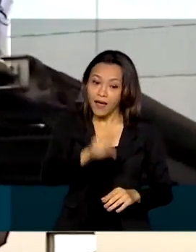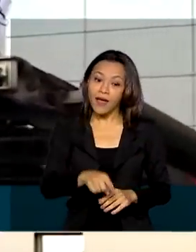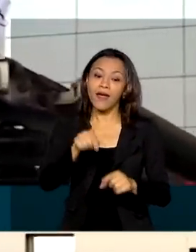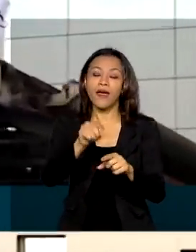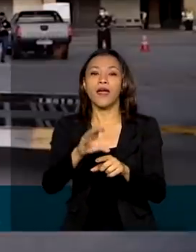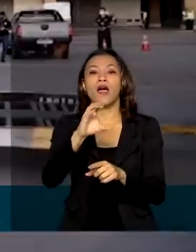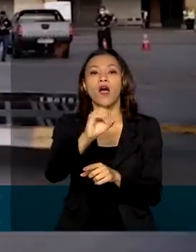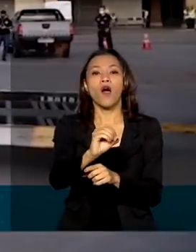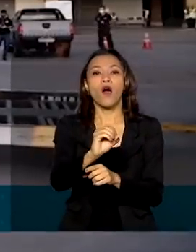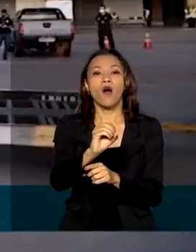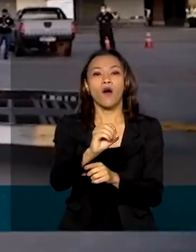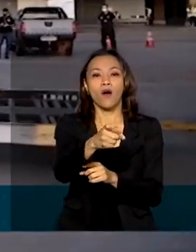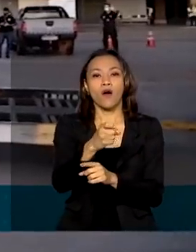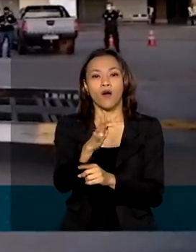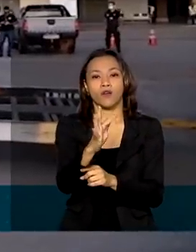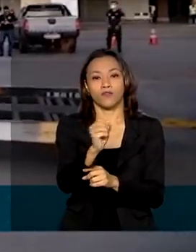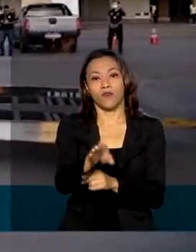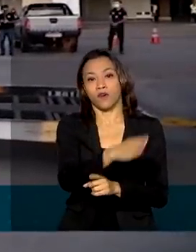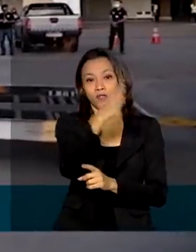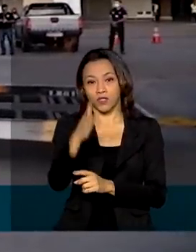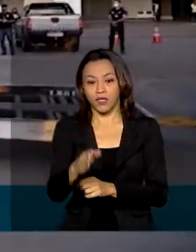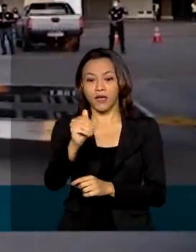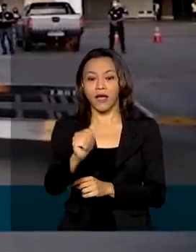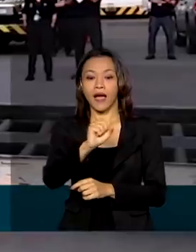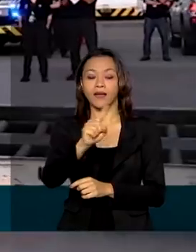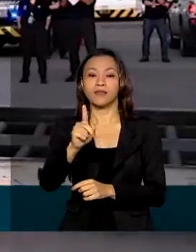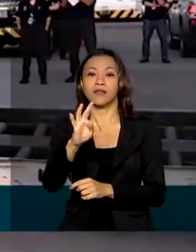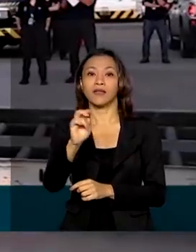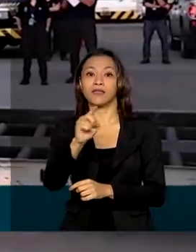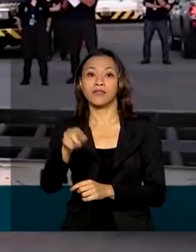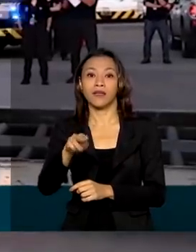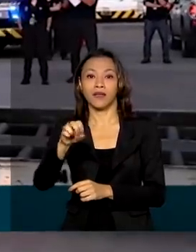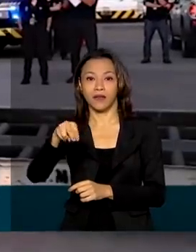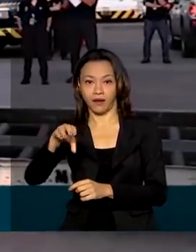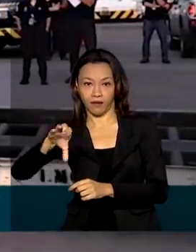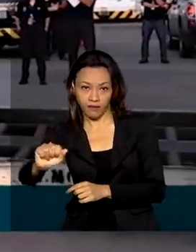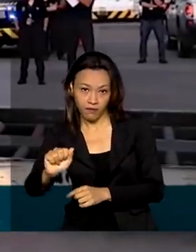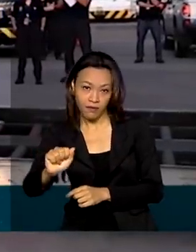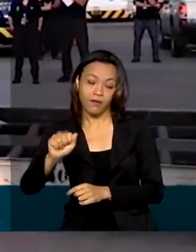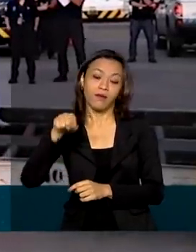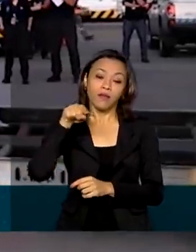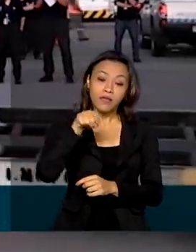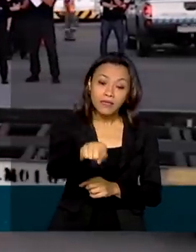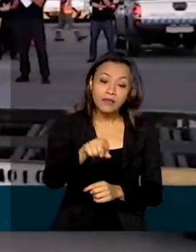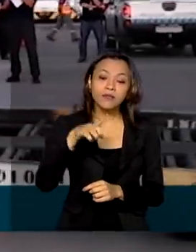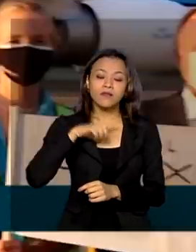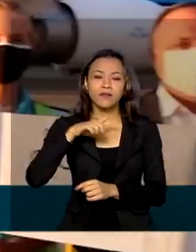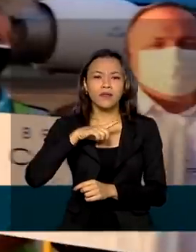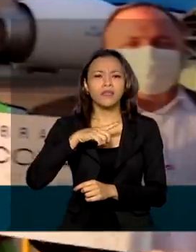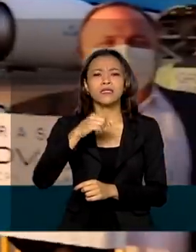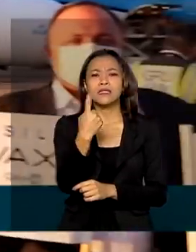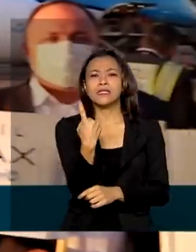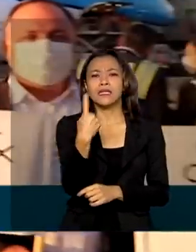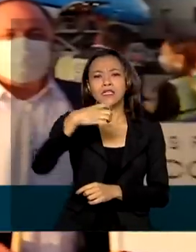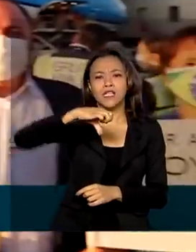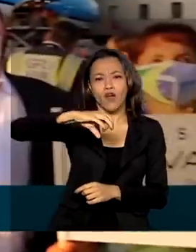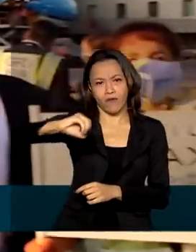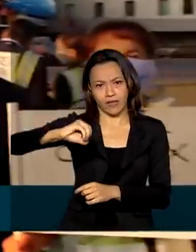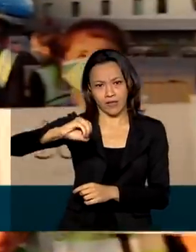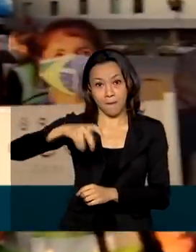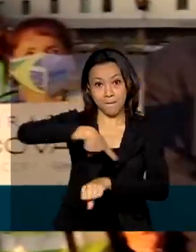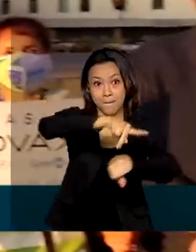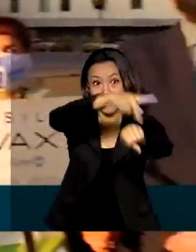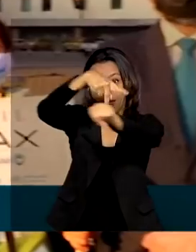-AstraZeneca, produzidas por um laboratório sul-coreano. O consórcio beneficia 190 países e o Brasil